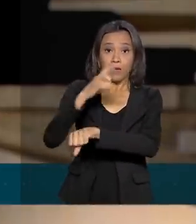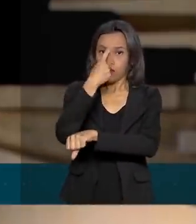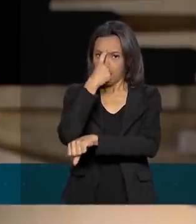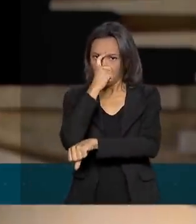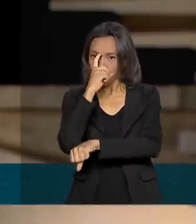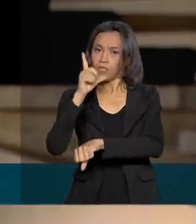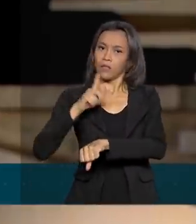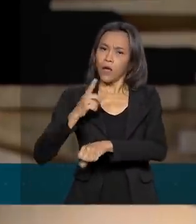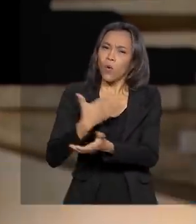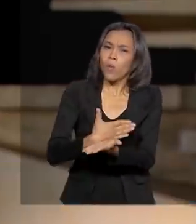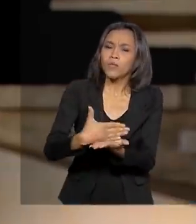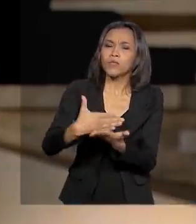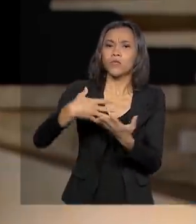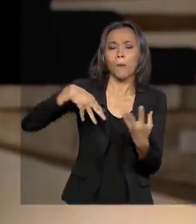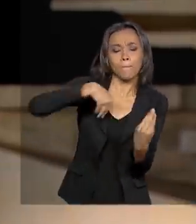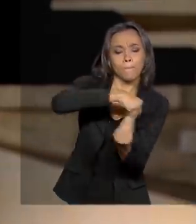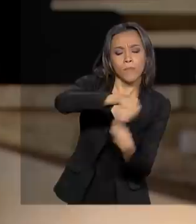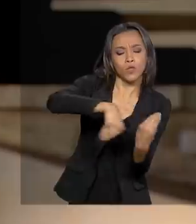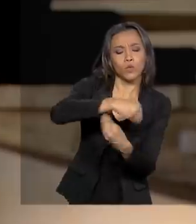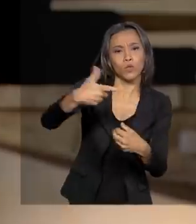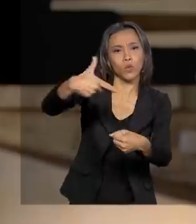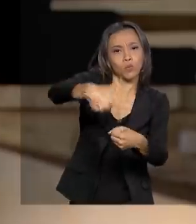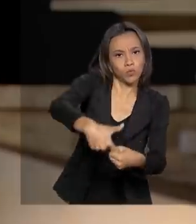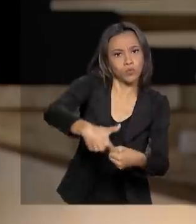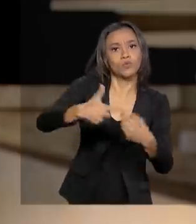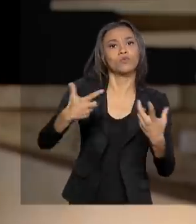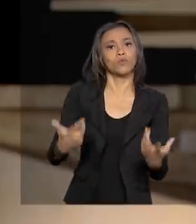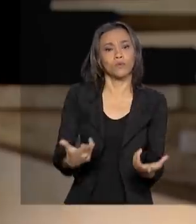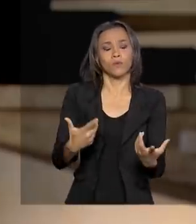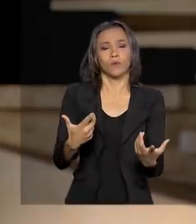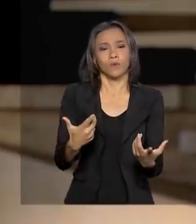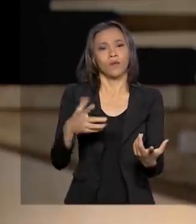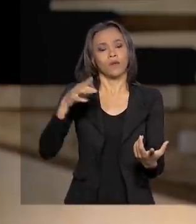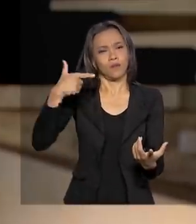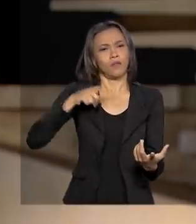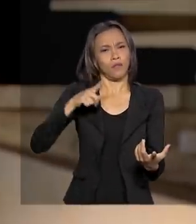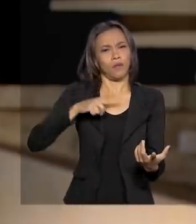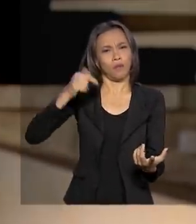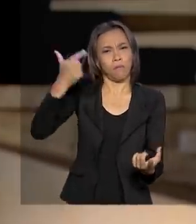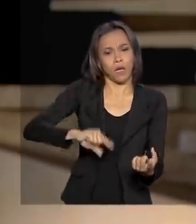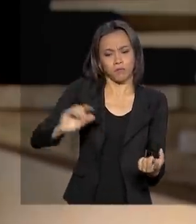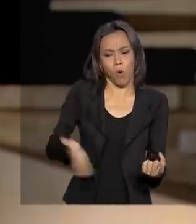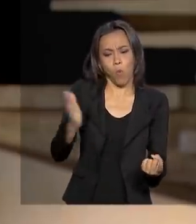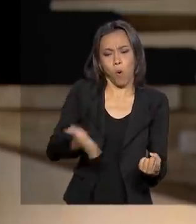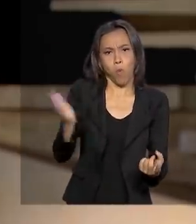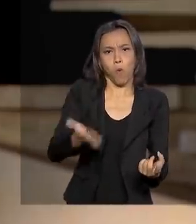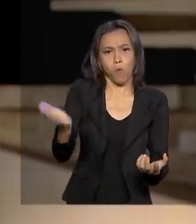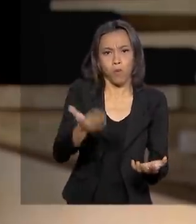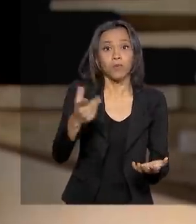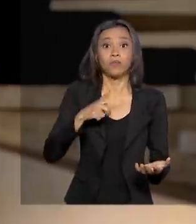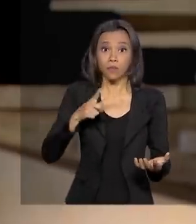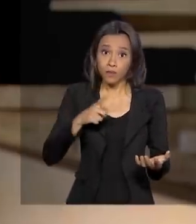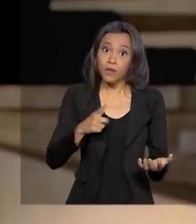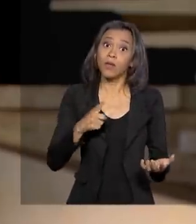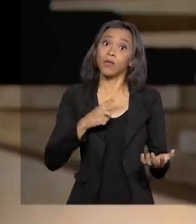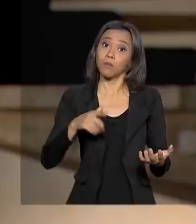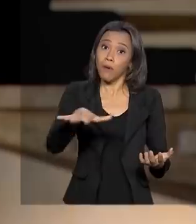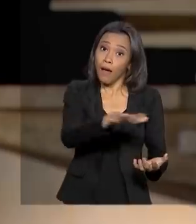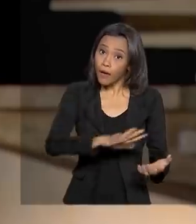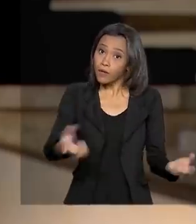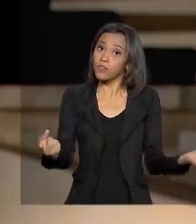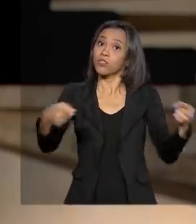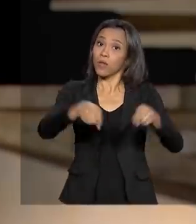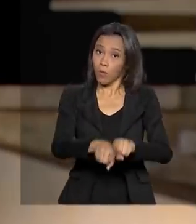etanol nos combustíveis. Com esse processo, vai ter que aumentar a produção. Então existe uma área de cooperação muito grande, também em novas